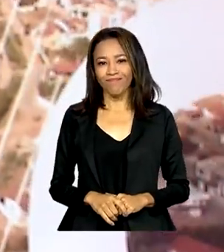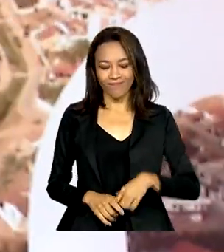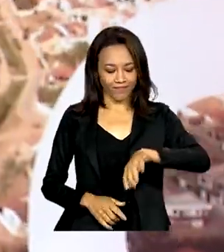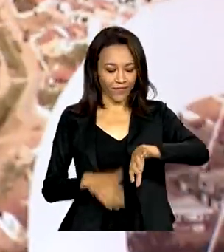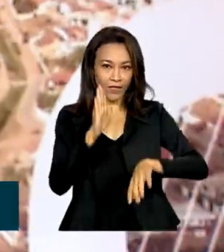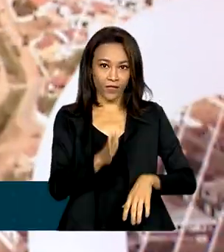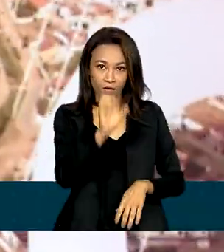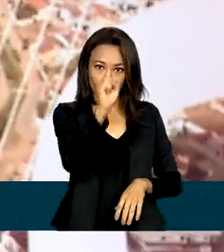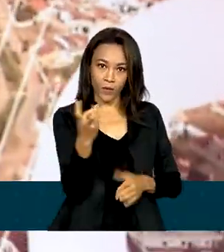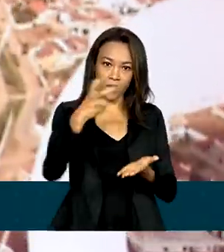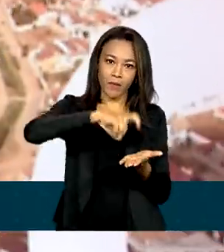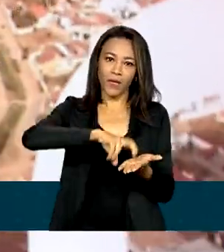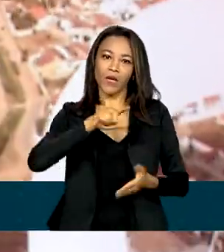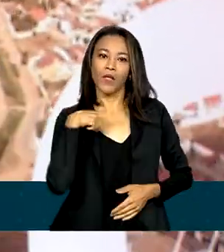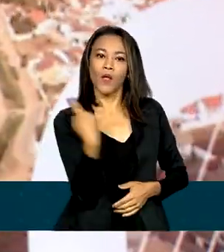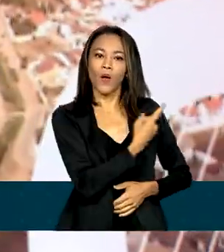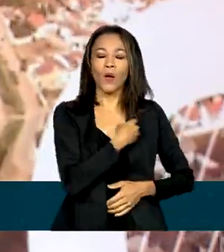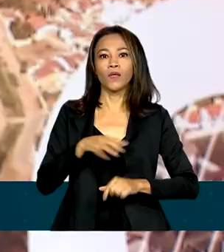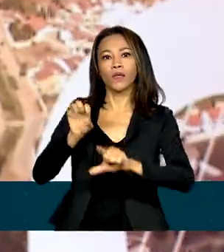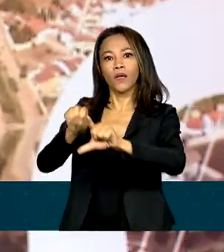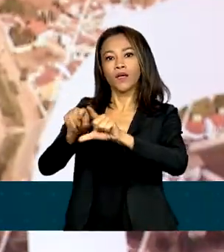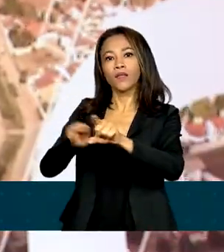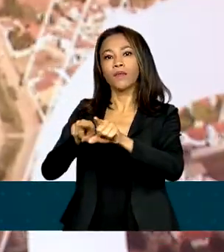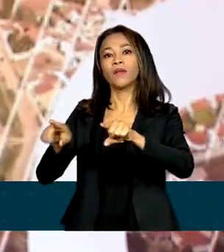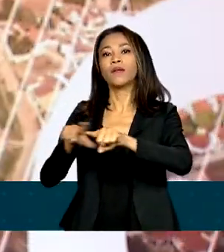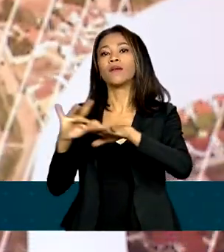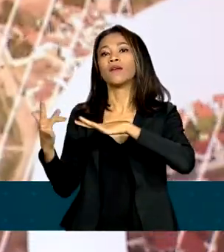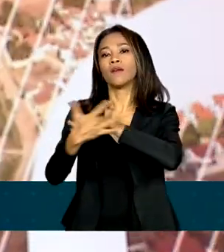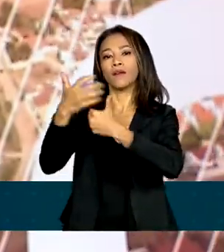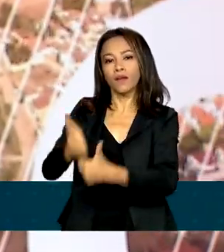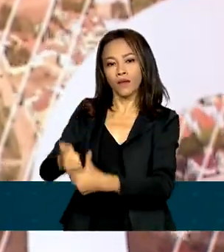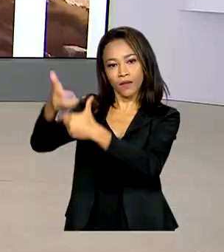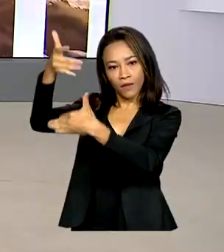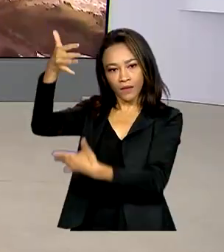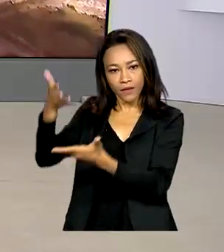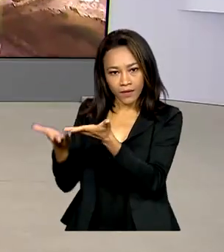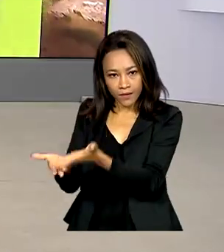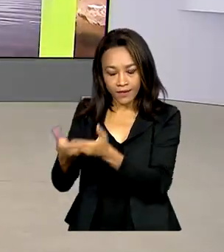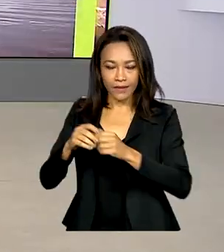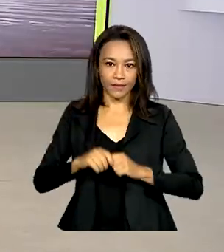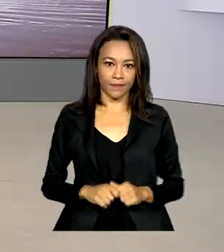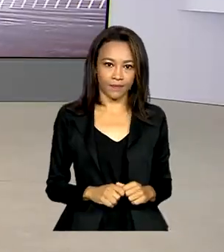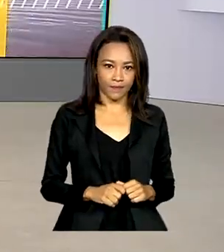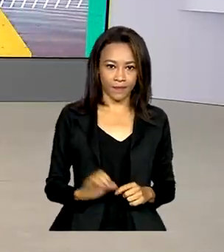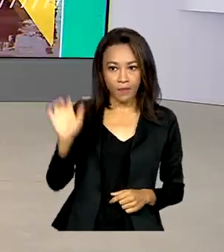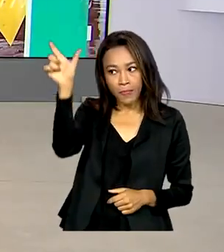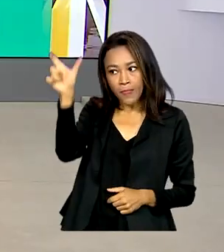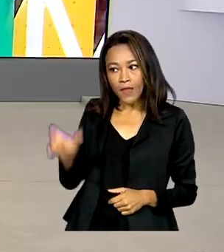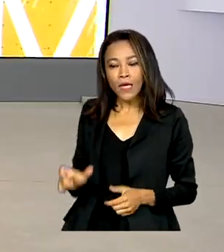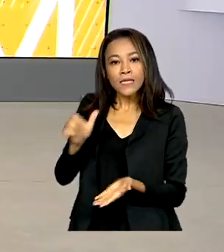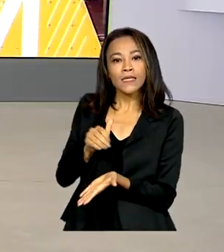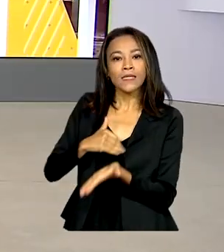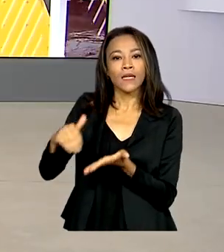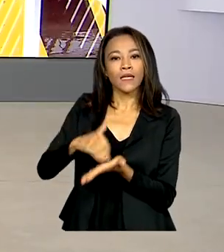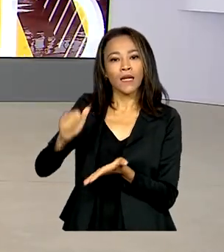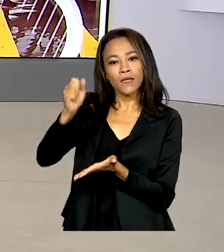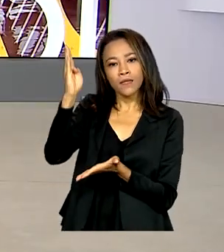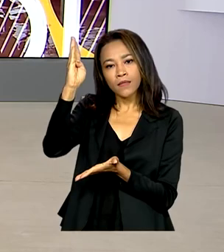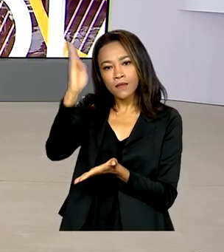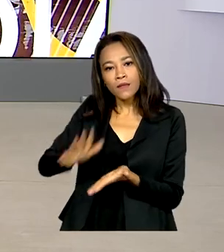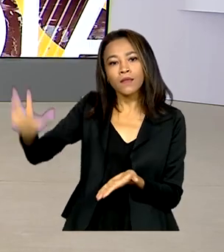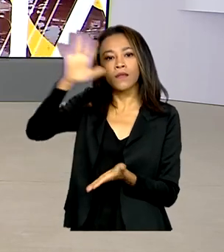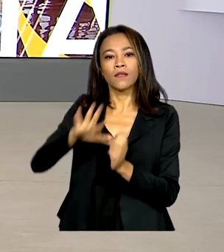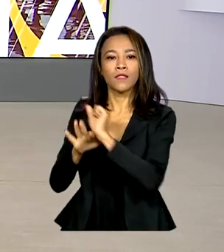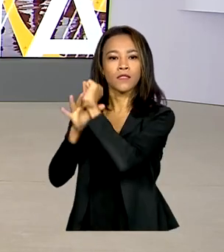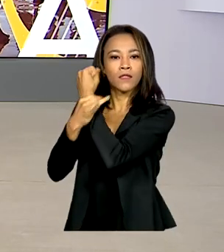Oito horas da manhã, estamos ao vivo também pelas redes sociais. O secretário Nacional de Segurança Pública,